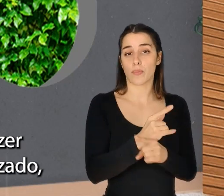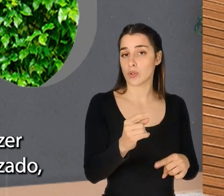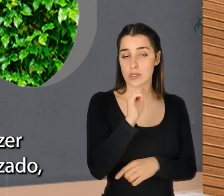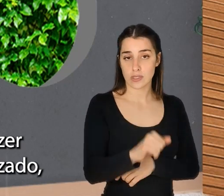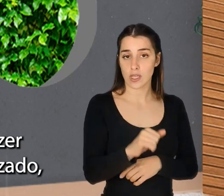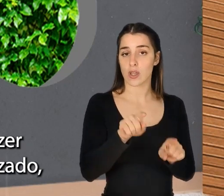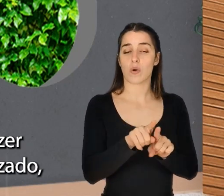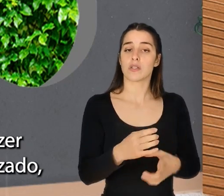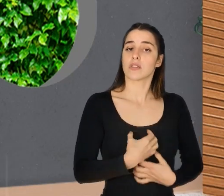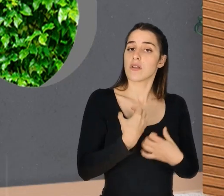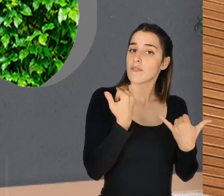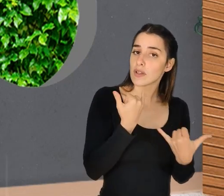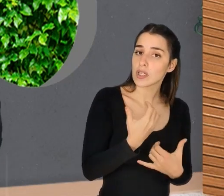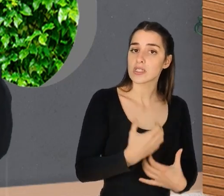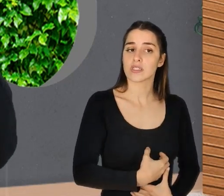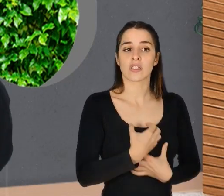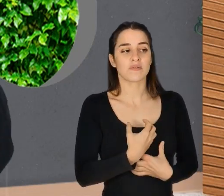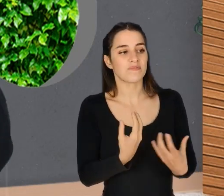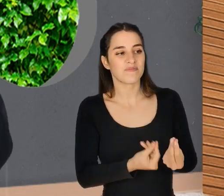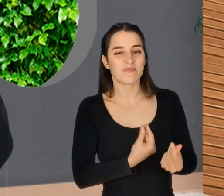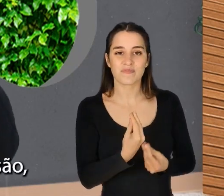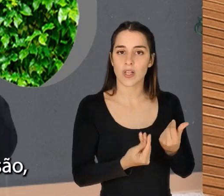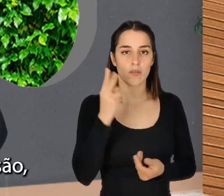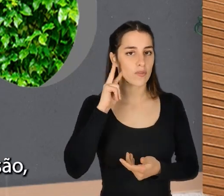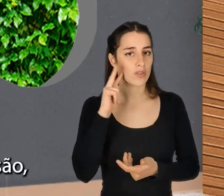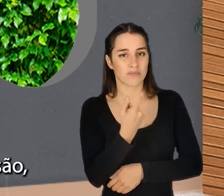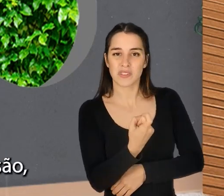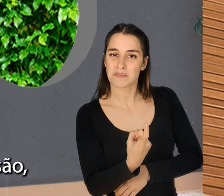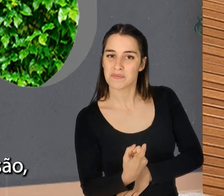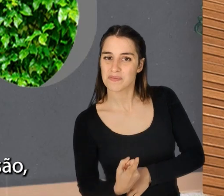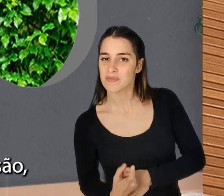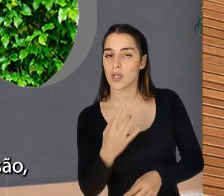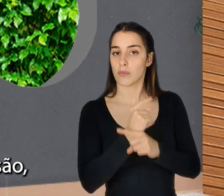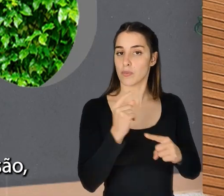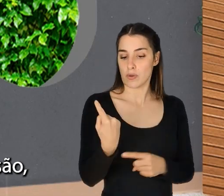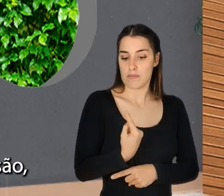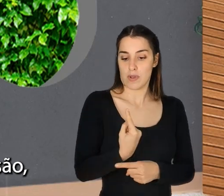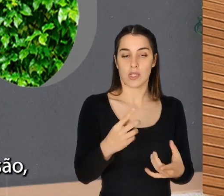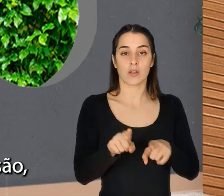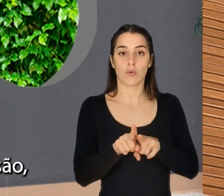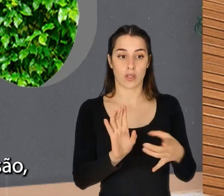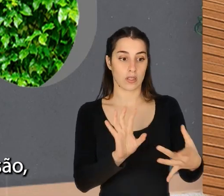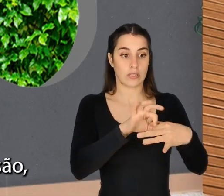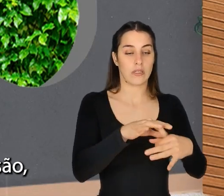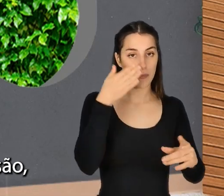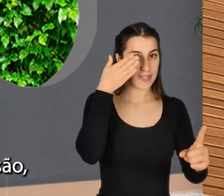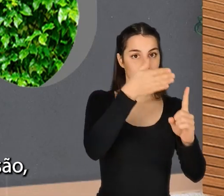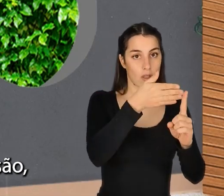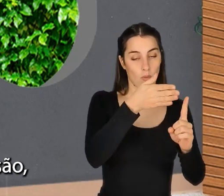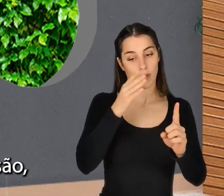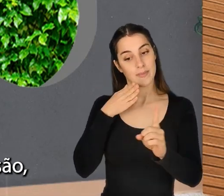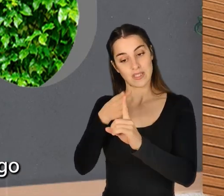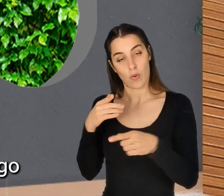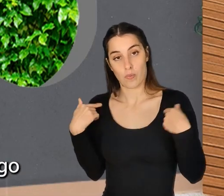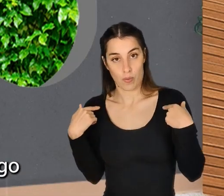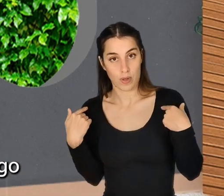te sentes feliz, não te sentes realizado, aquilo não está ligado também com os teus valores. Depois tu tens, tem que haver aqui uma correlação entre a missão e